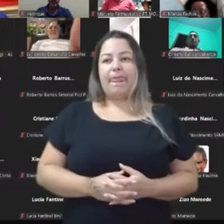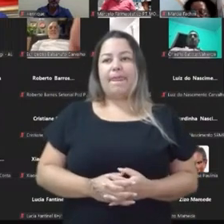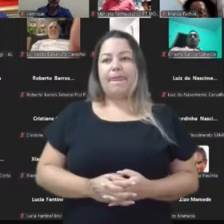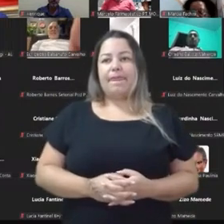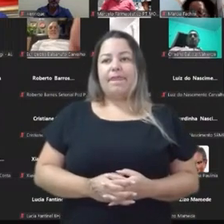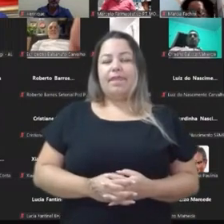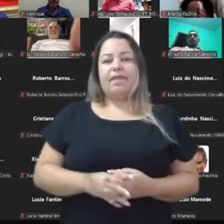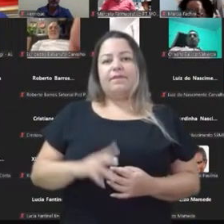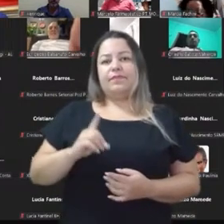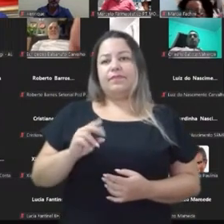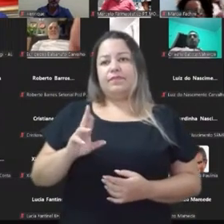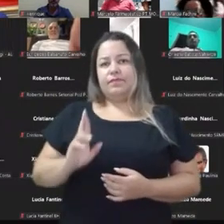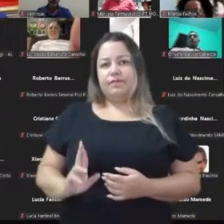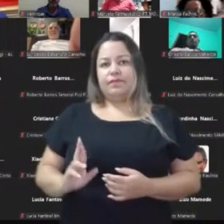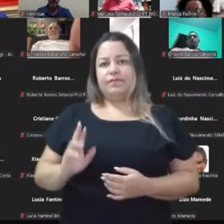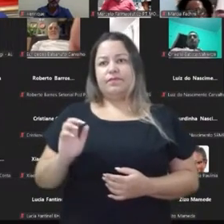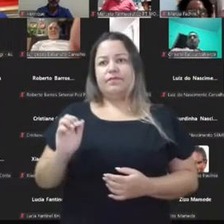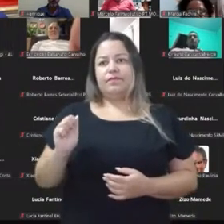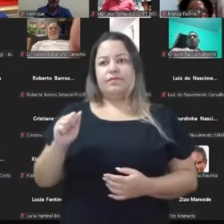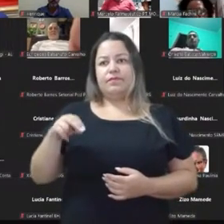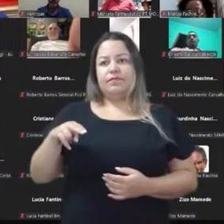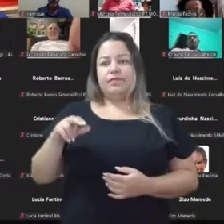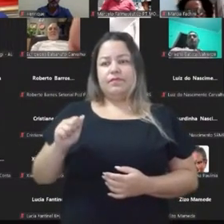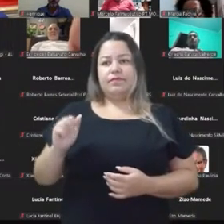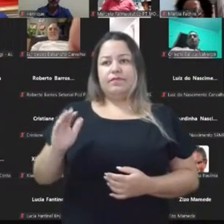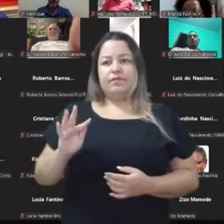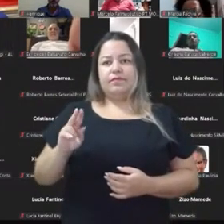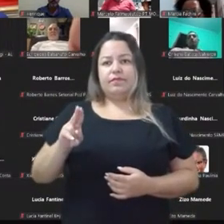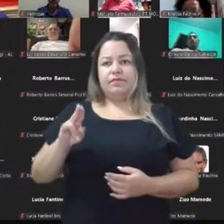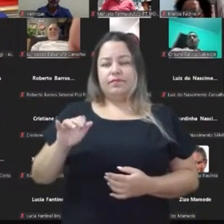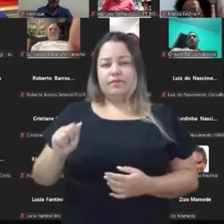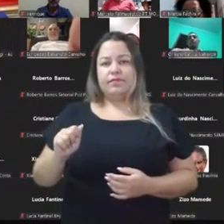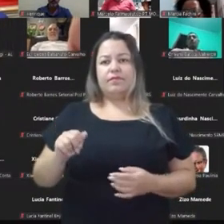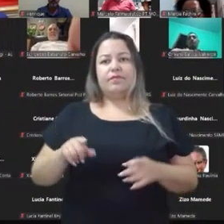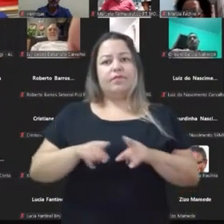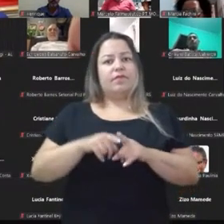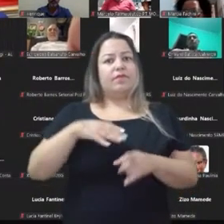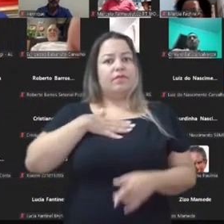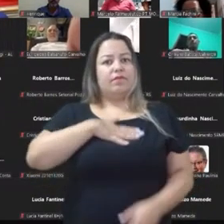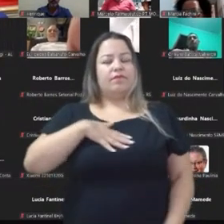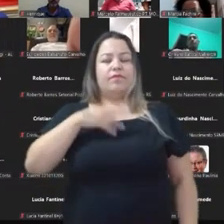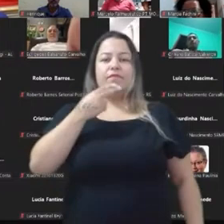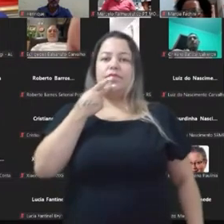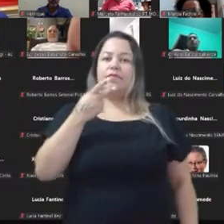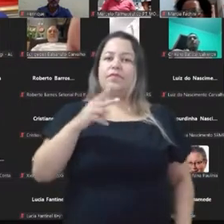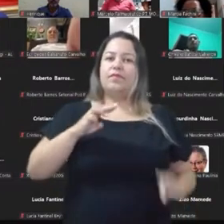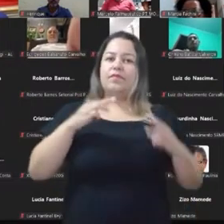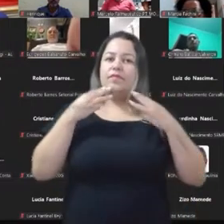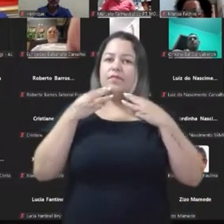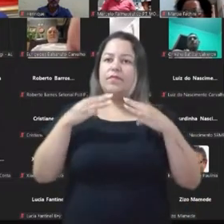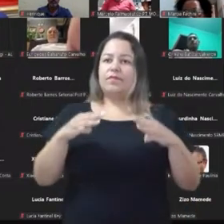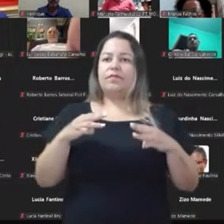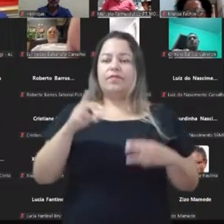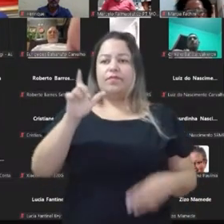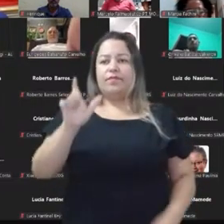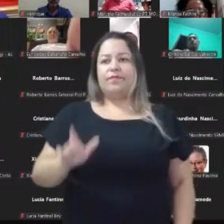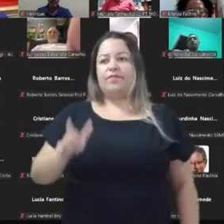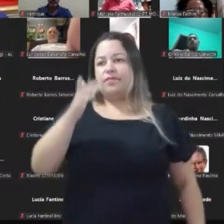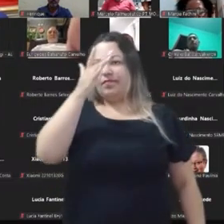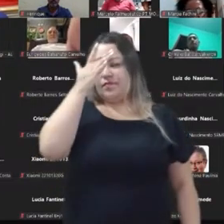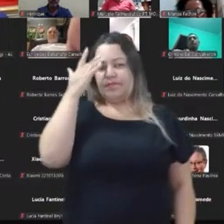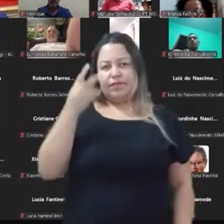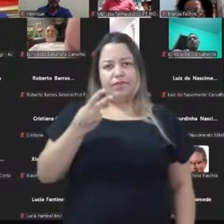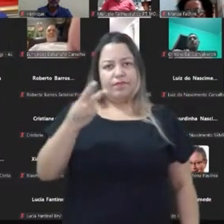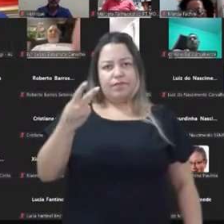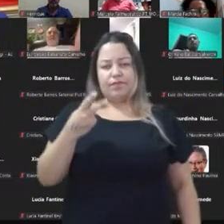Doutora Ana Flávia. Bom, eu queria fechar aqui com uma missão que não é de uma pessoa, não é de duas,